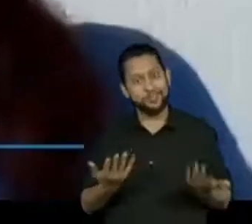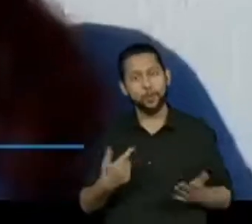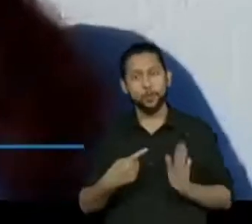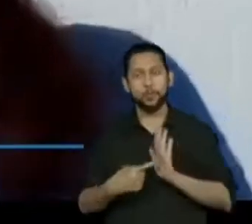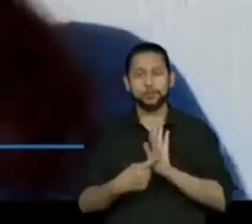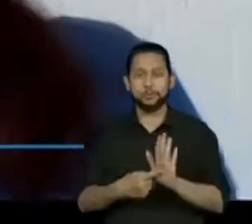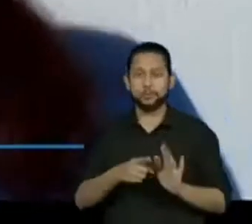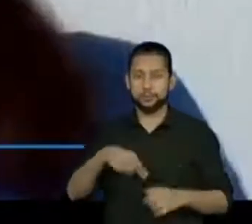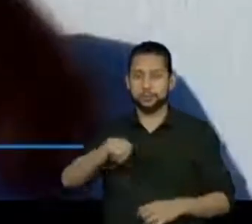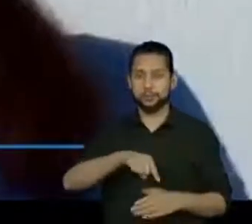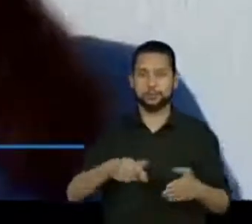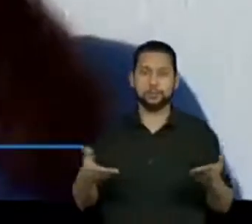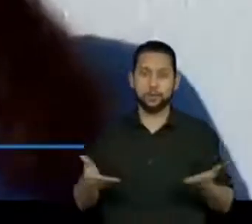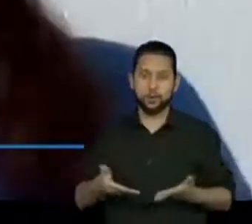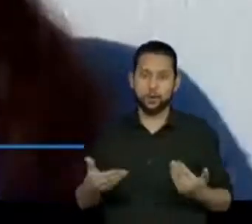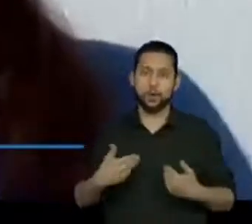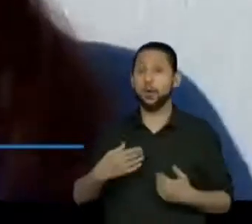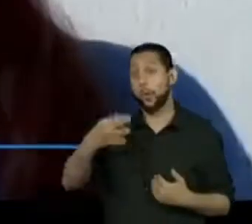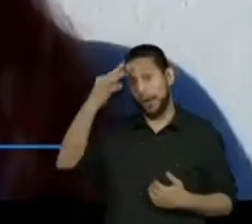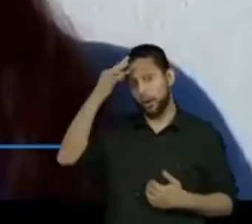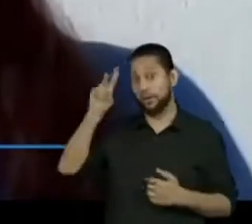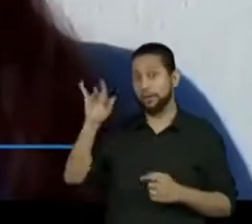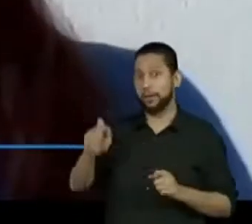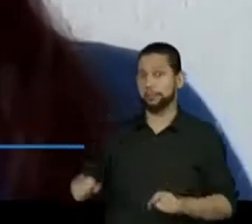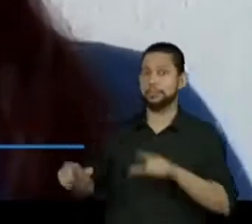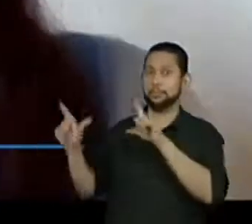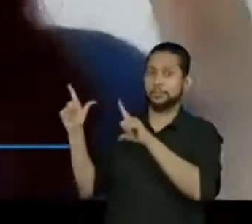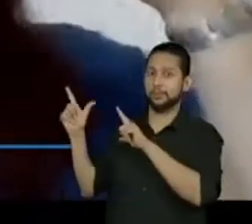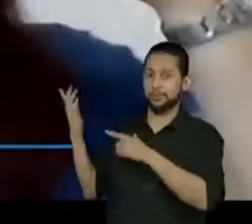vou mostrar para vocês agora. Eu não, o oráculo, tá bom?